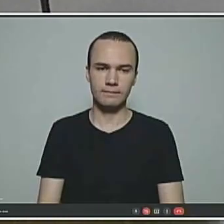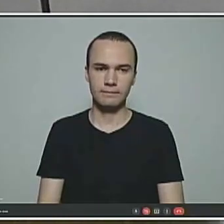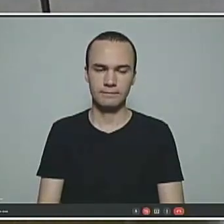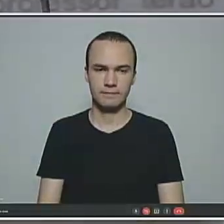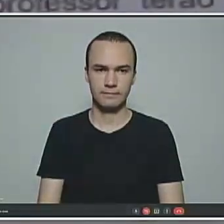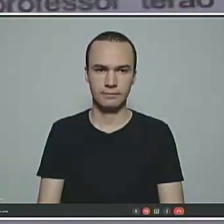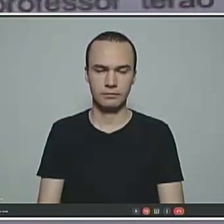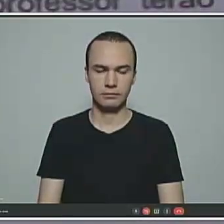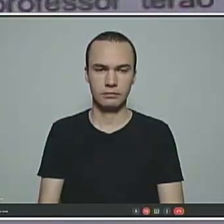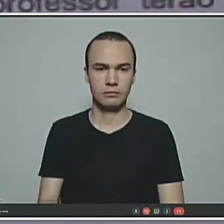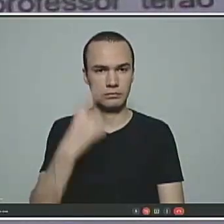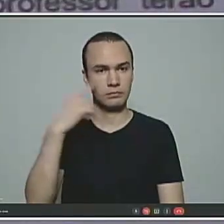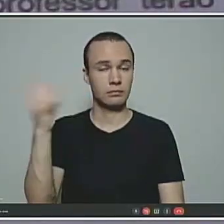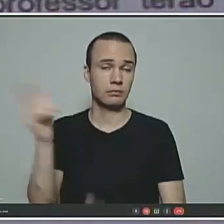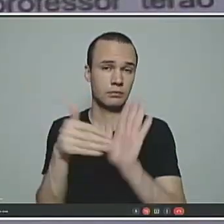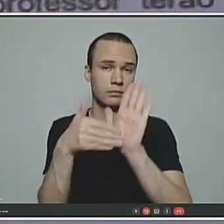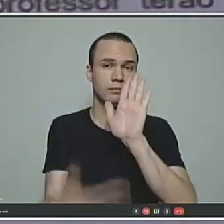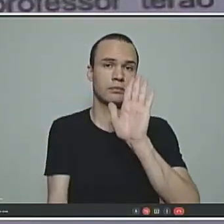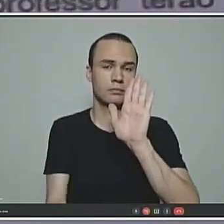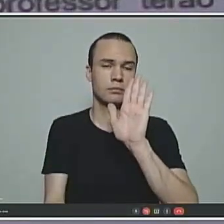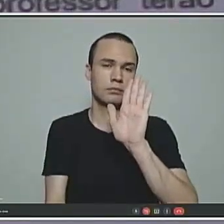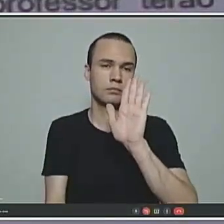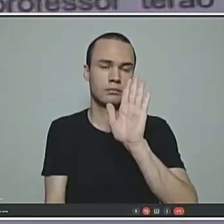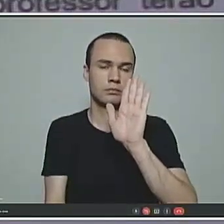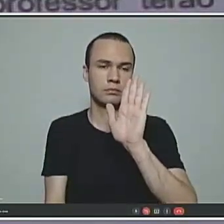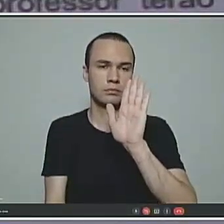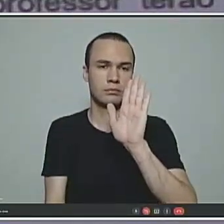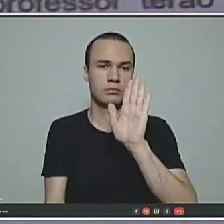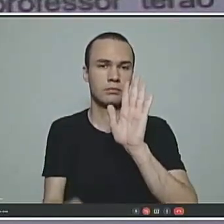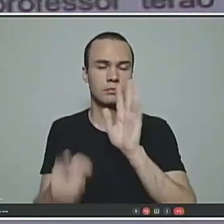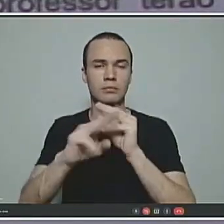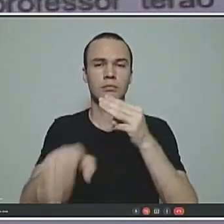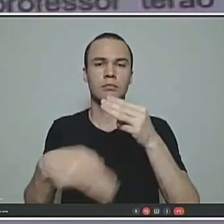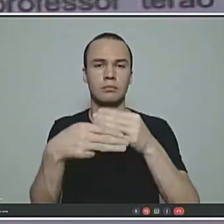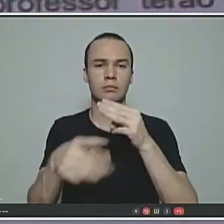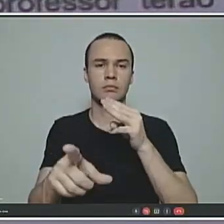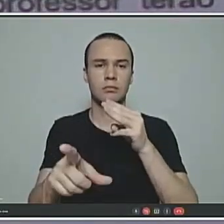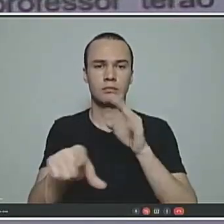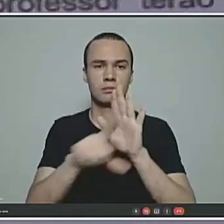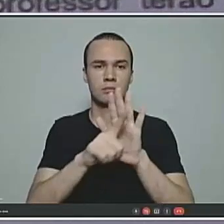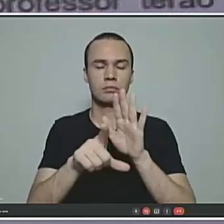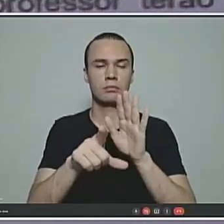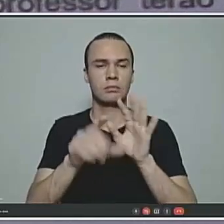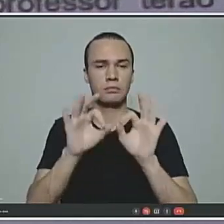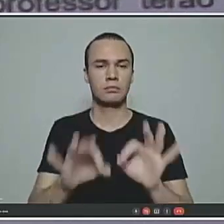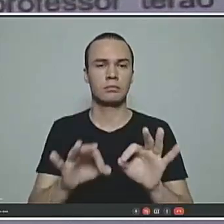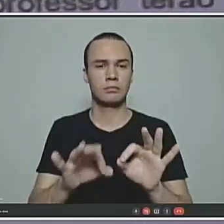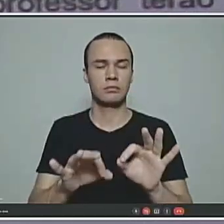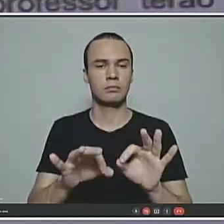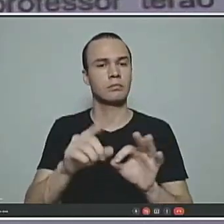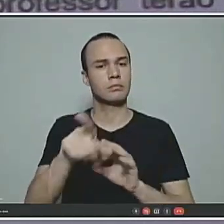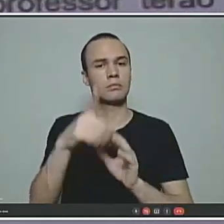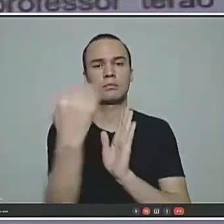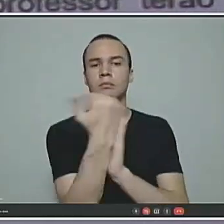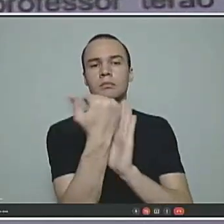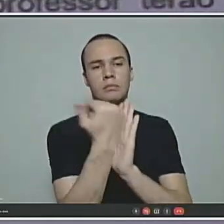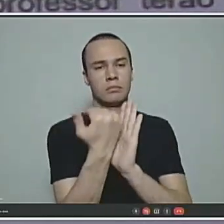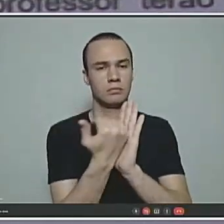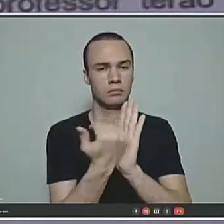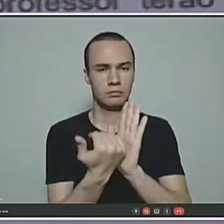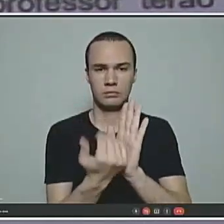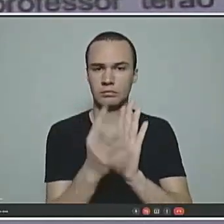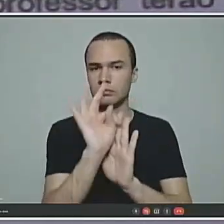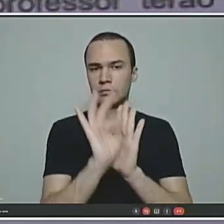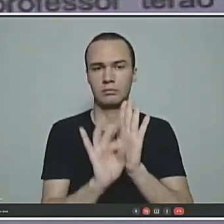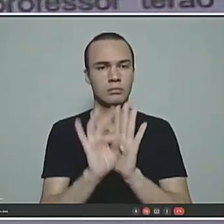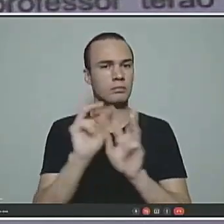Aqui é a proposta. Aqui é a proposta da emenda constitucional que traz nos mesmos termos, do mesmo